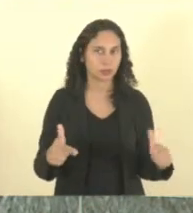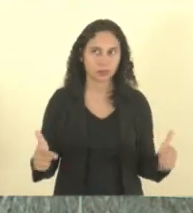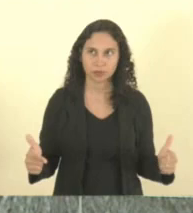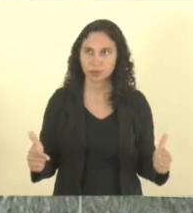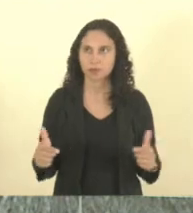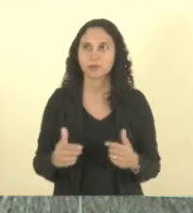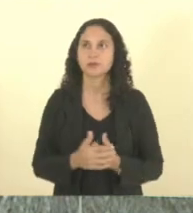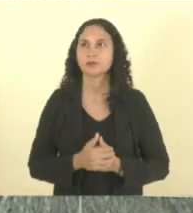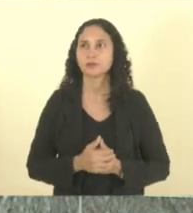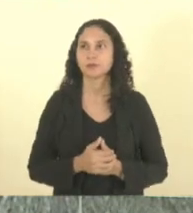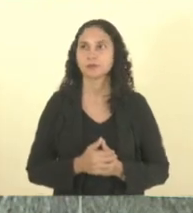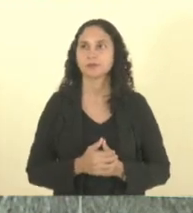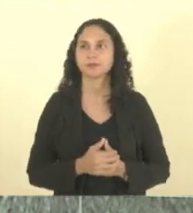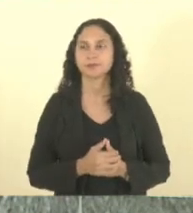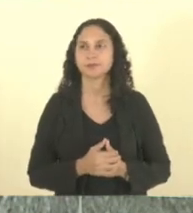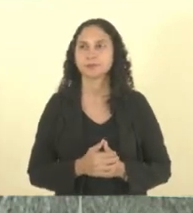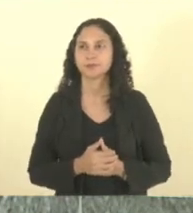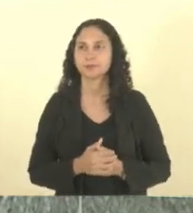Está descendo?